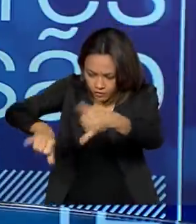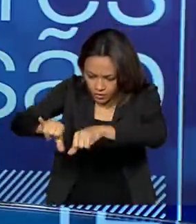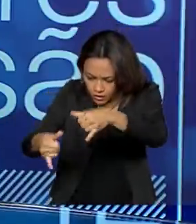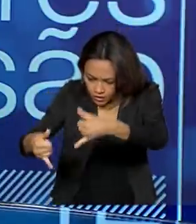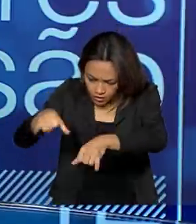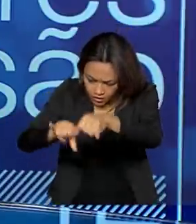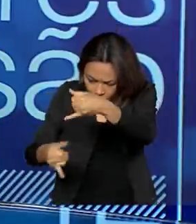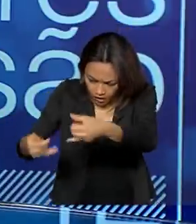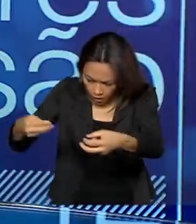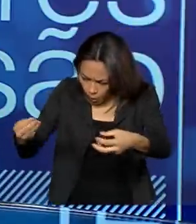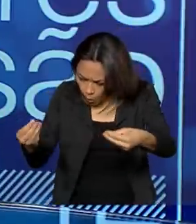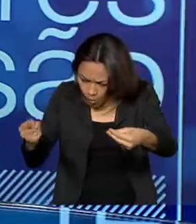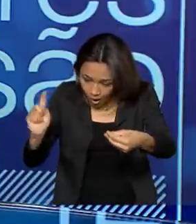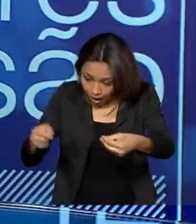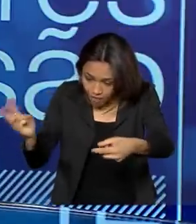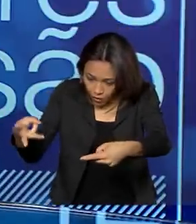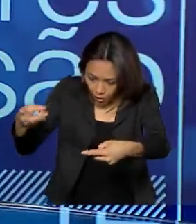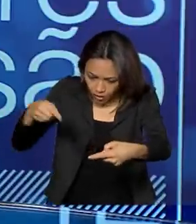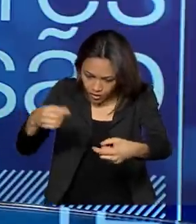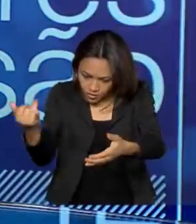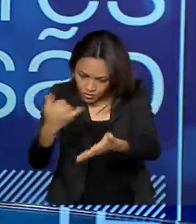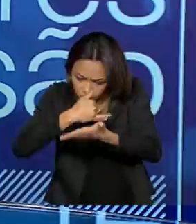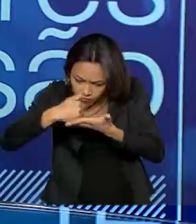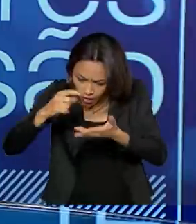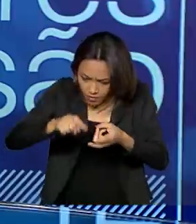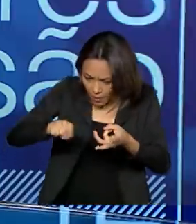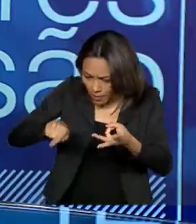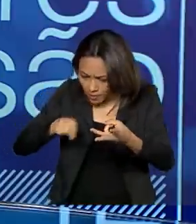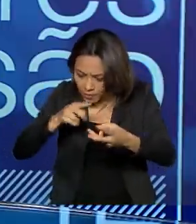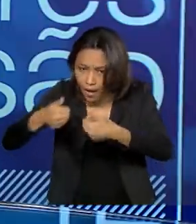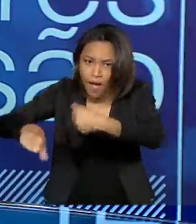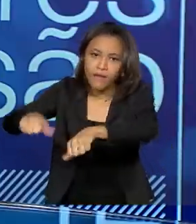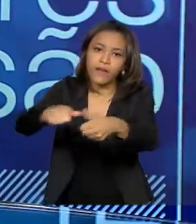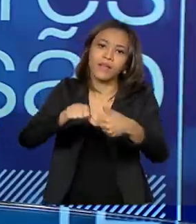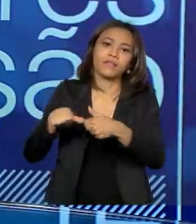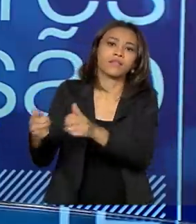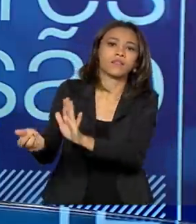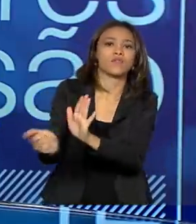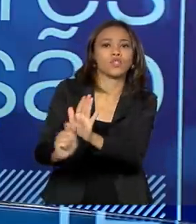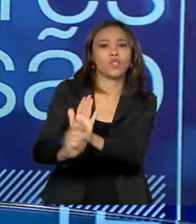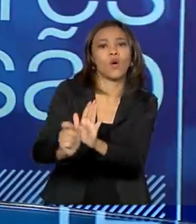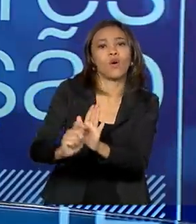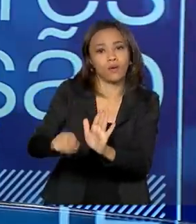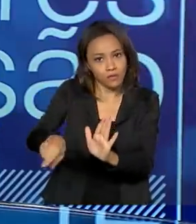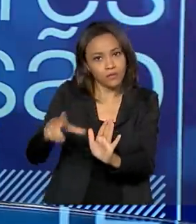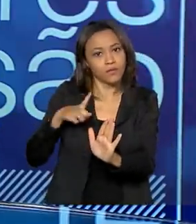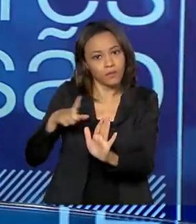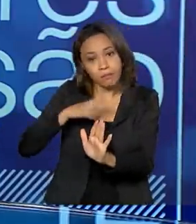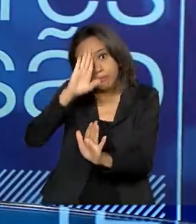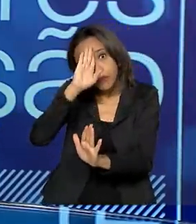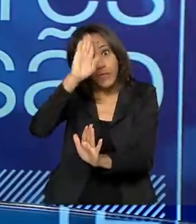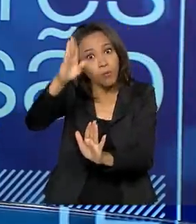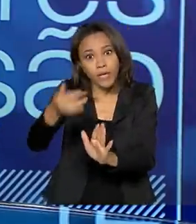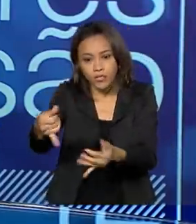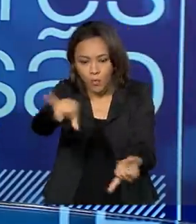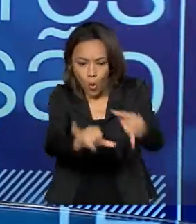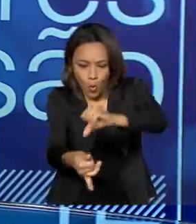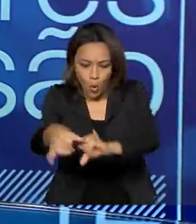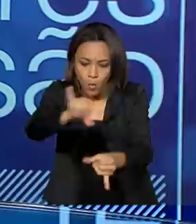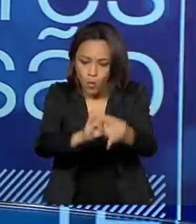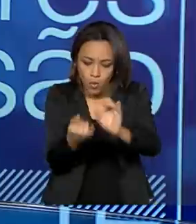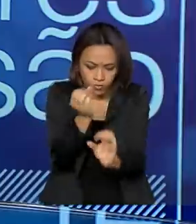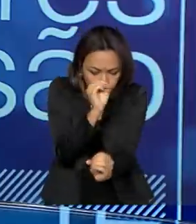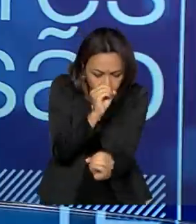financiando a capacitação de peritos para melhor análise e descoberta de novas drogas, principalmente as drogas sintéticas, que sempre